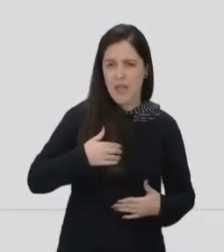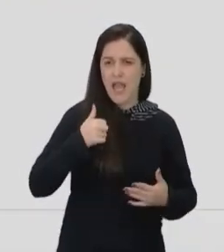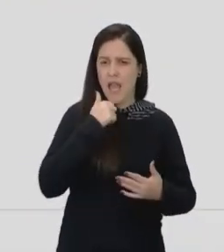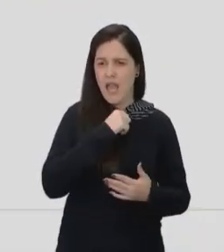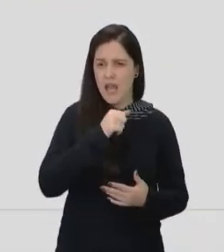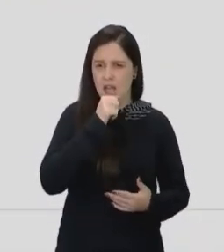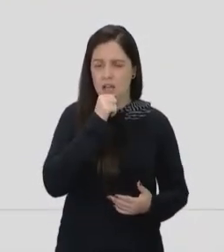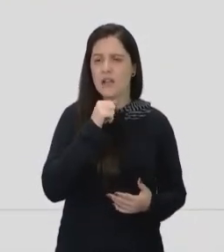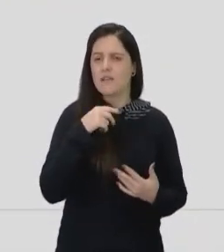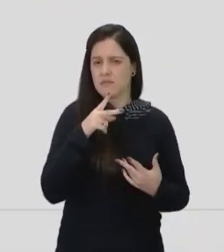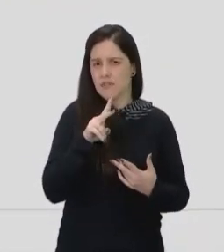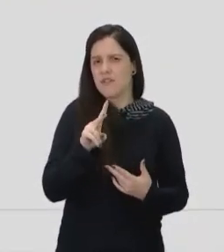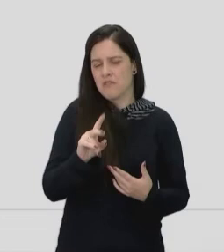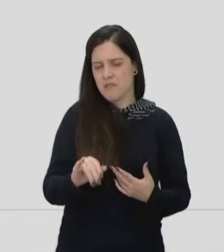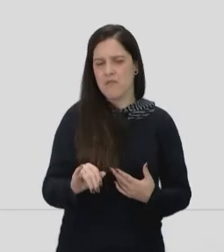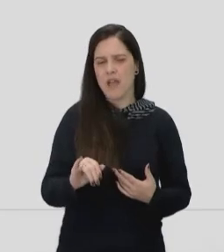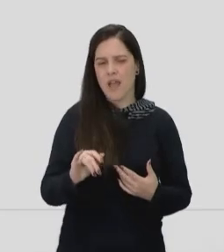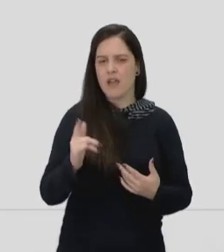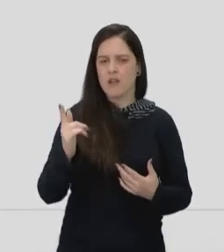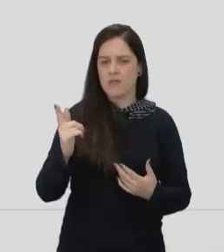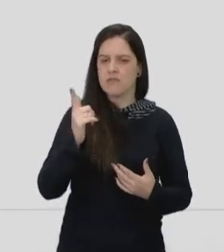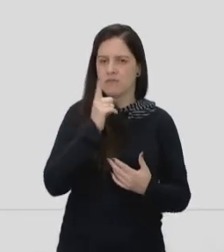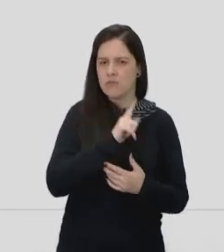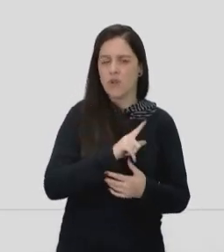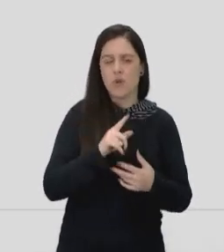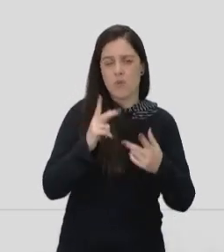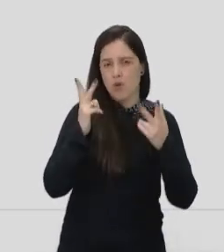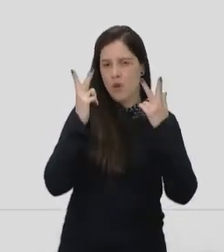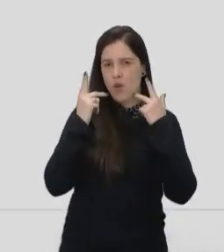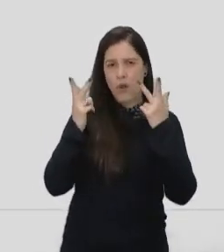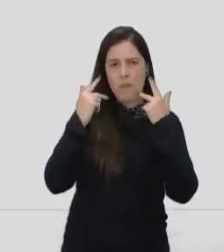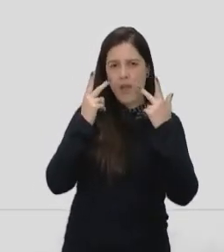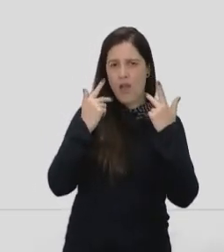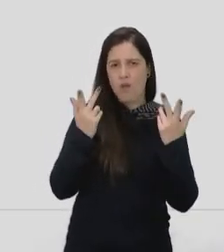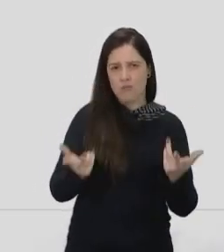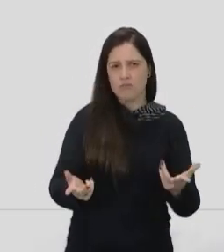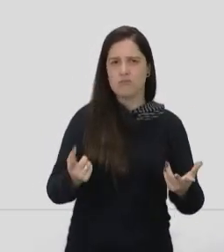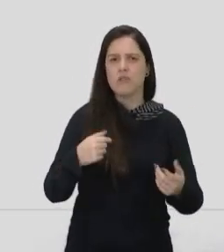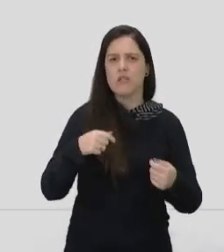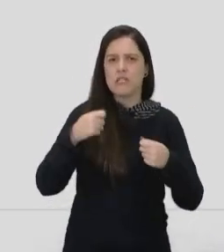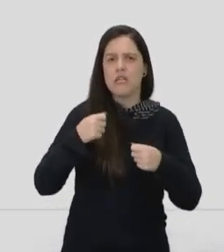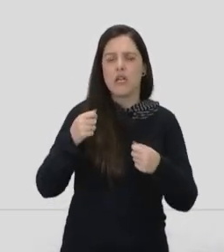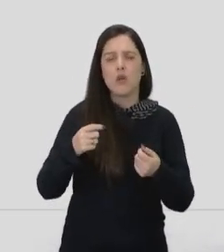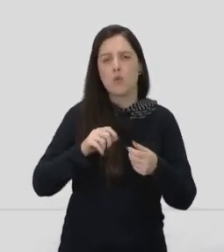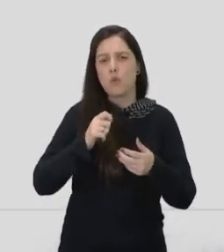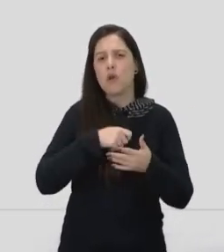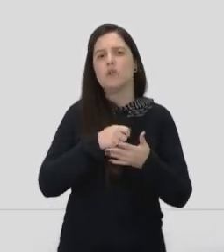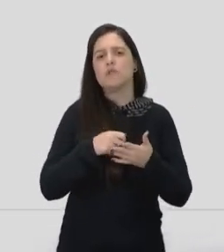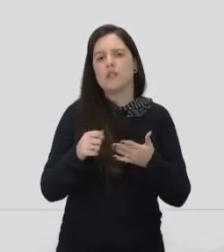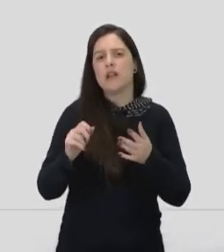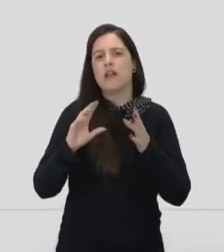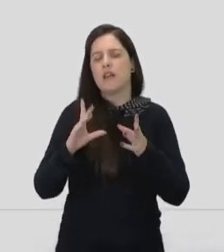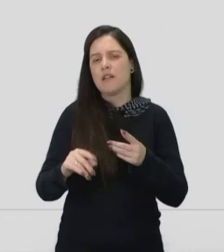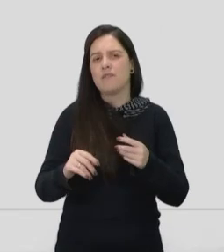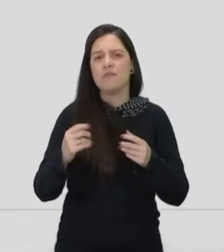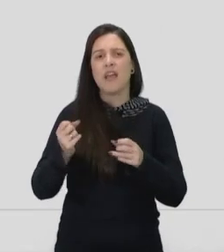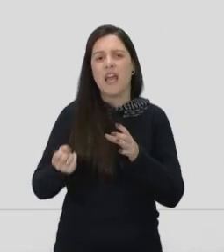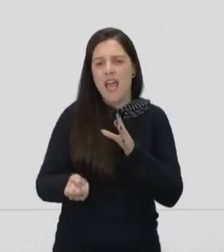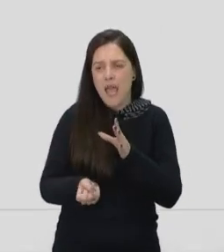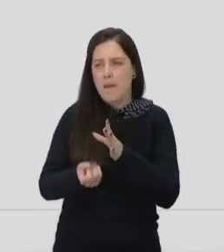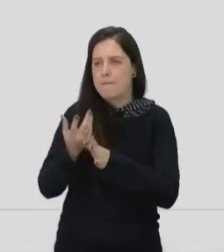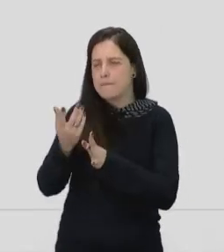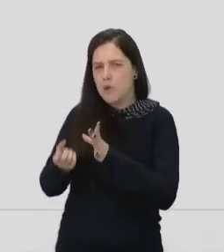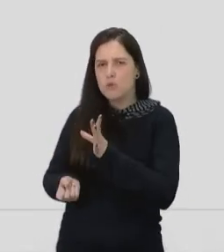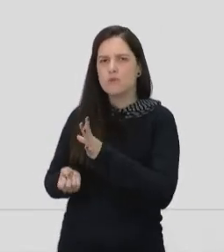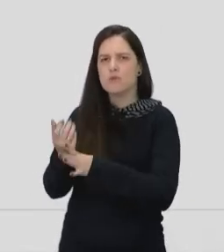Eles vão também internalizar isso como normal, como natural. E quando eles crescem, eles vão reproduzir